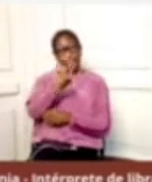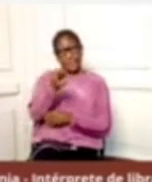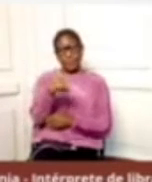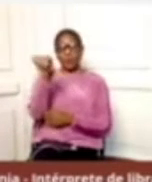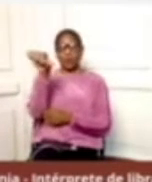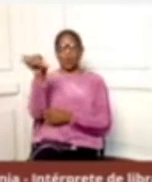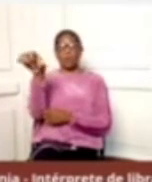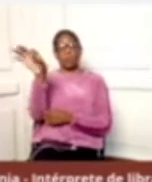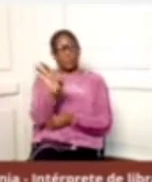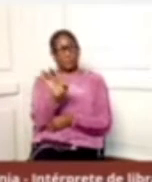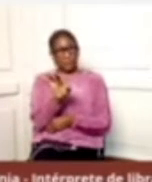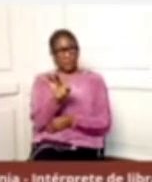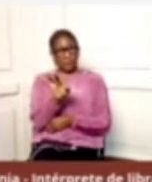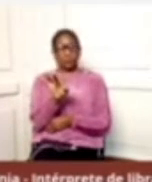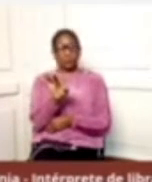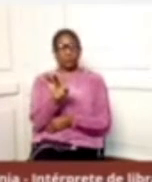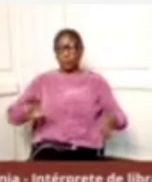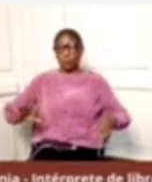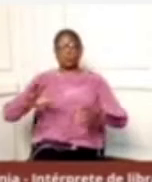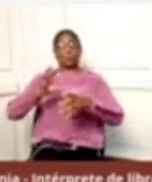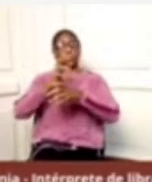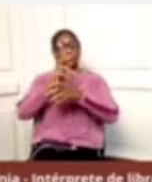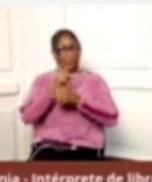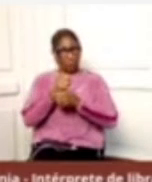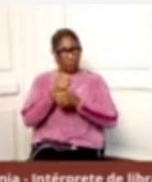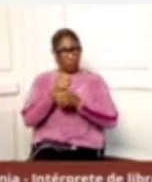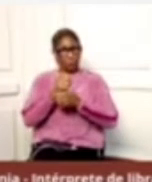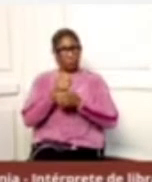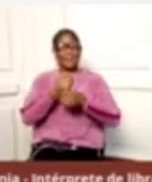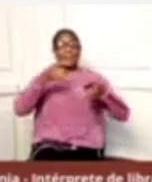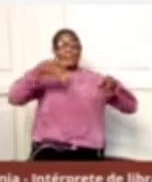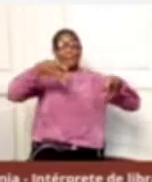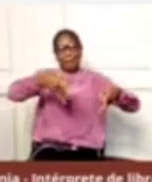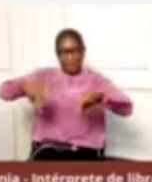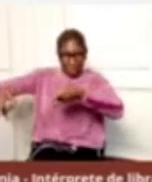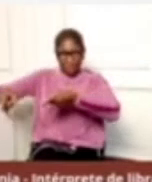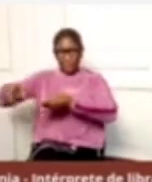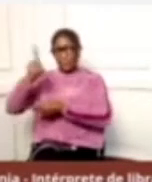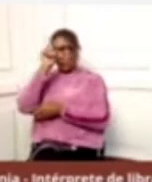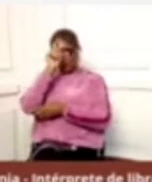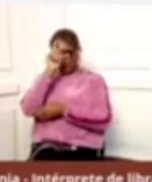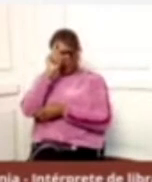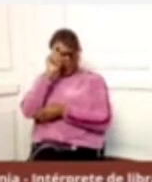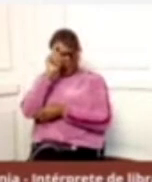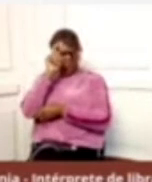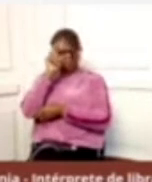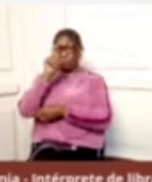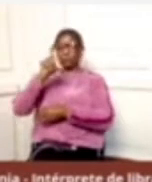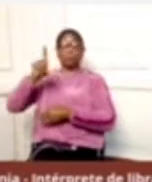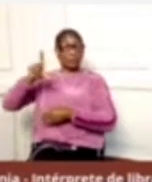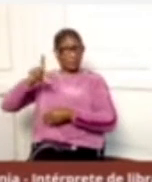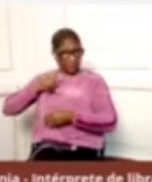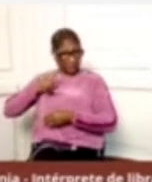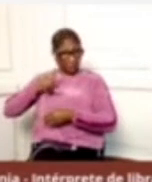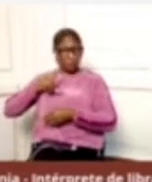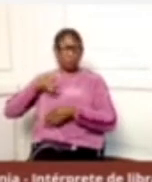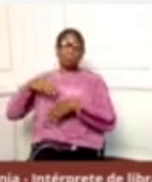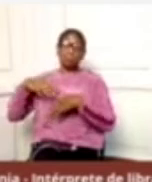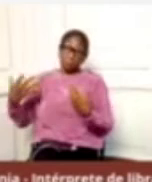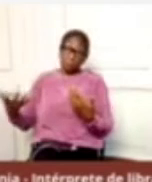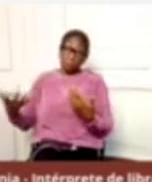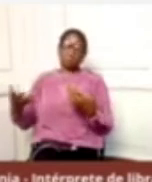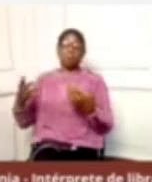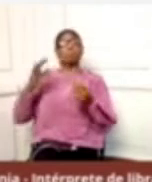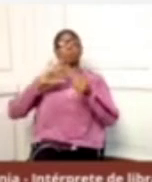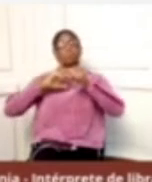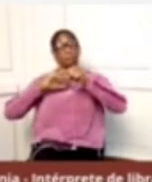% destes leitos ocupados são ocupados por pacientes ou confirmados